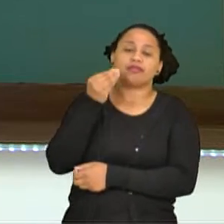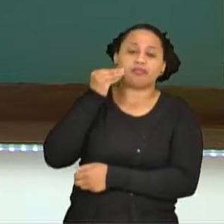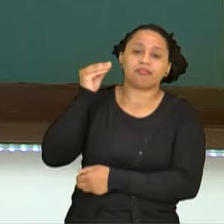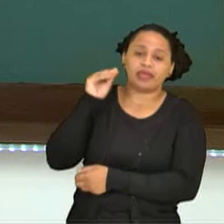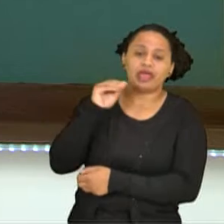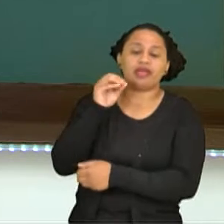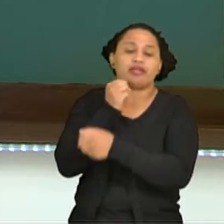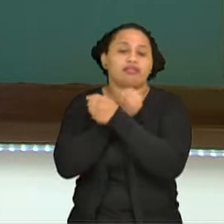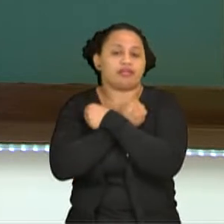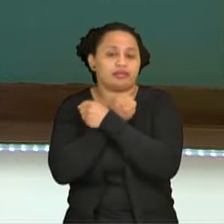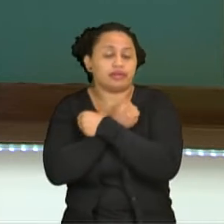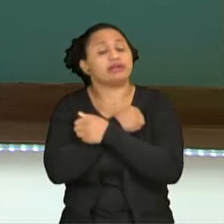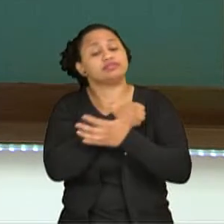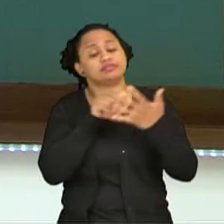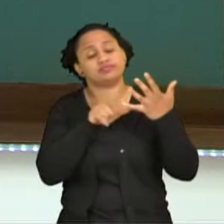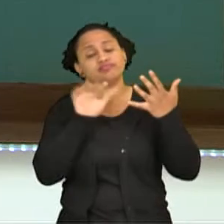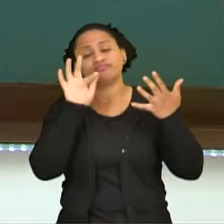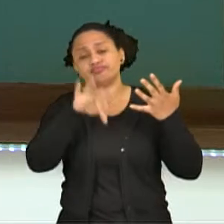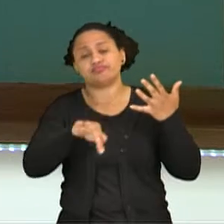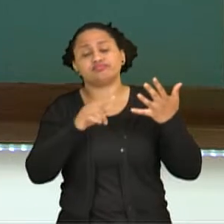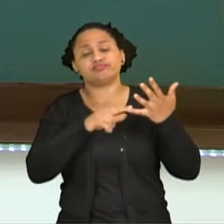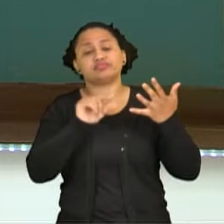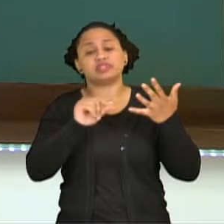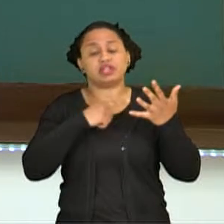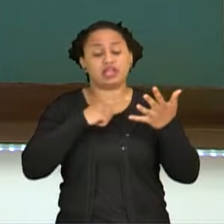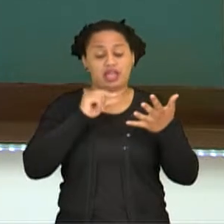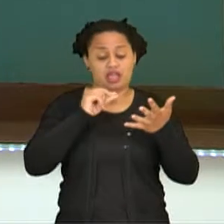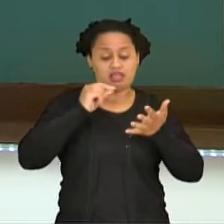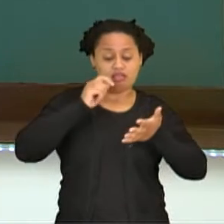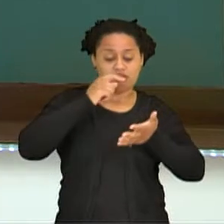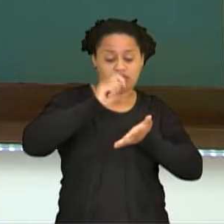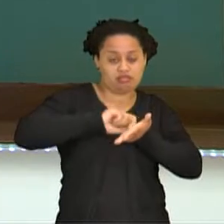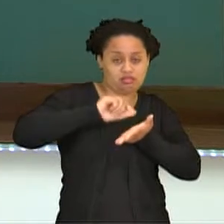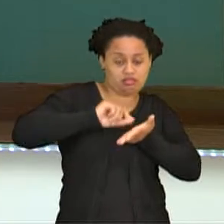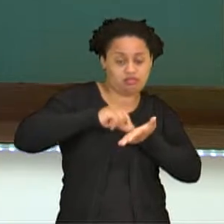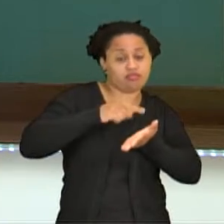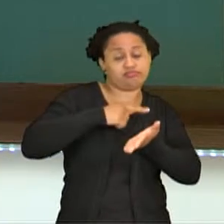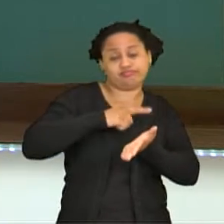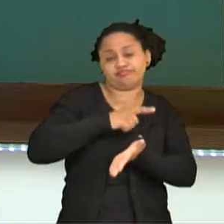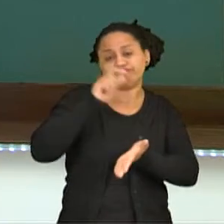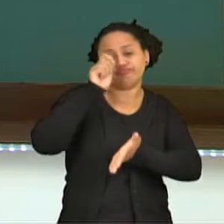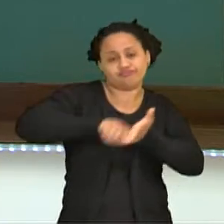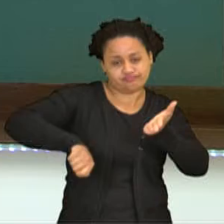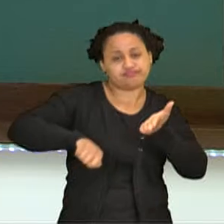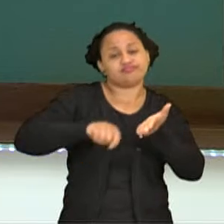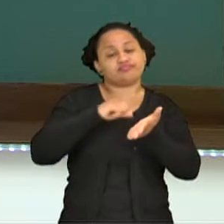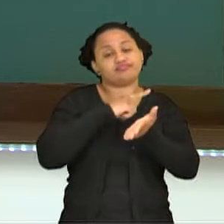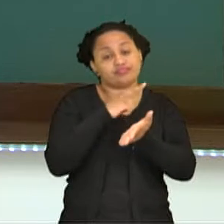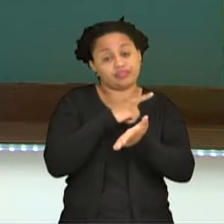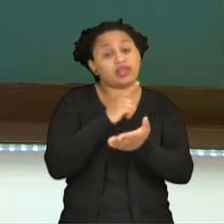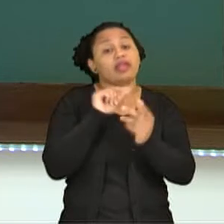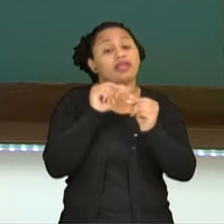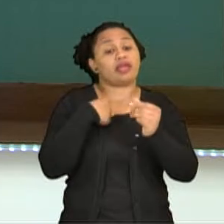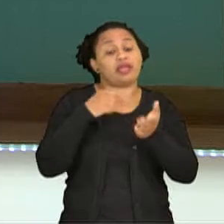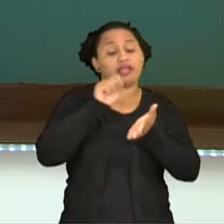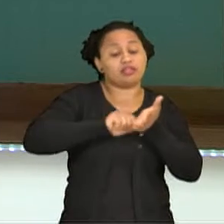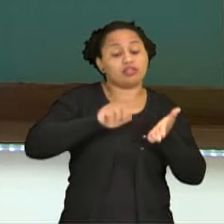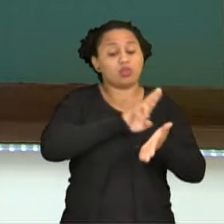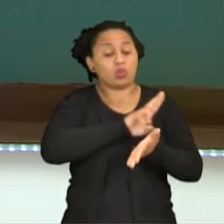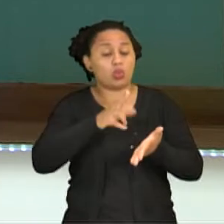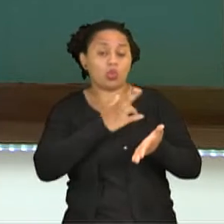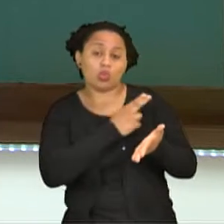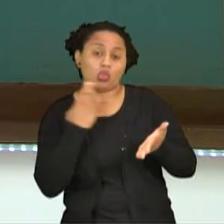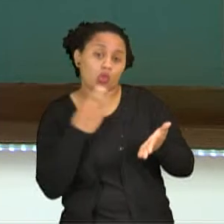E para finalizar, eu tenho a assinatura da carta, que remete a quem assina o nome abaixo das